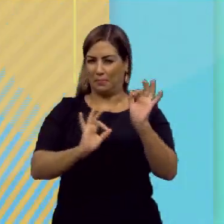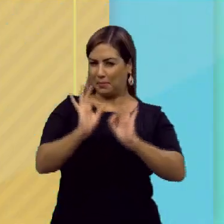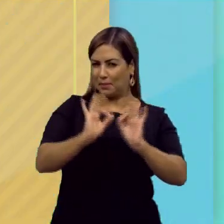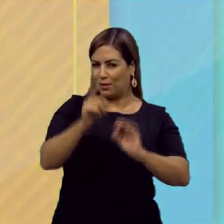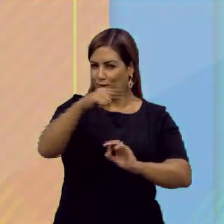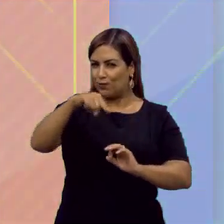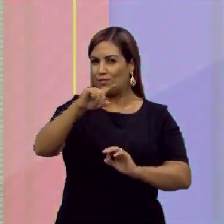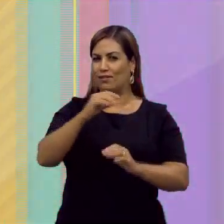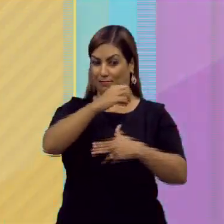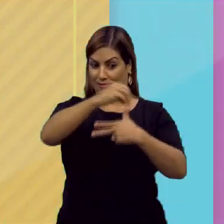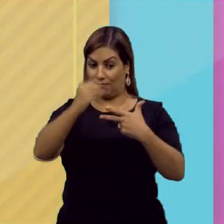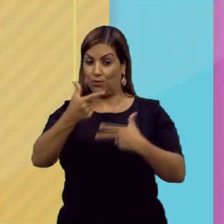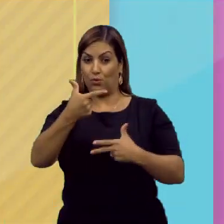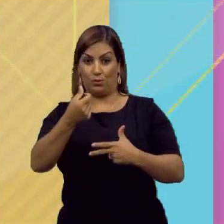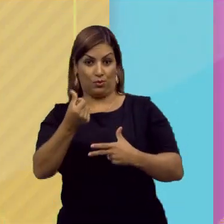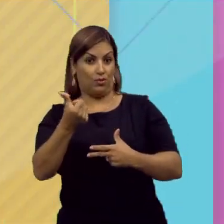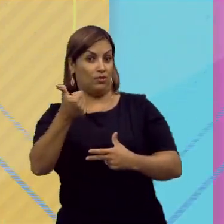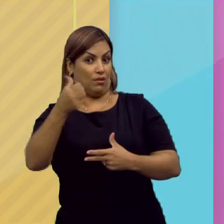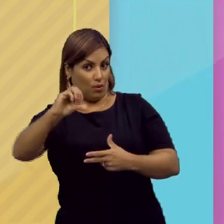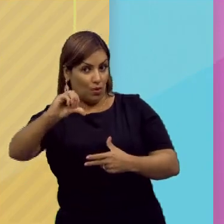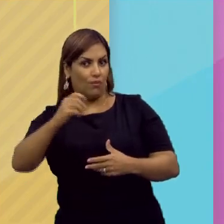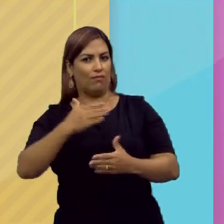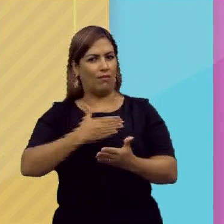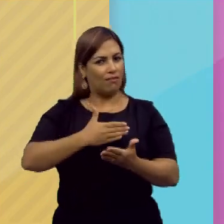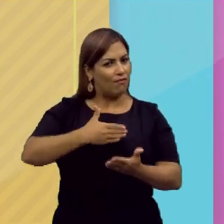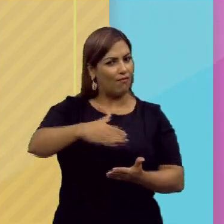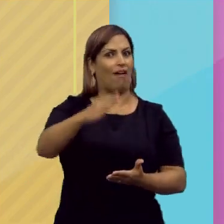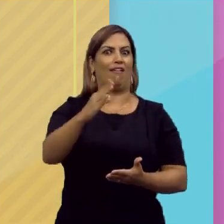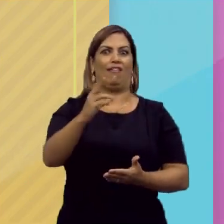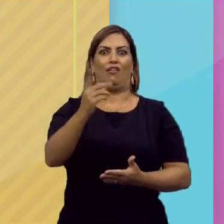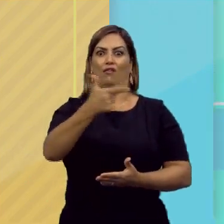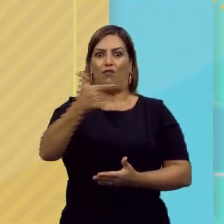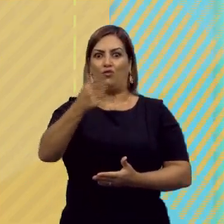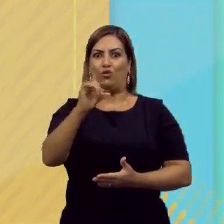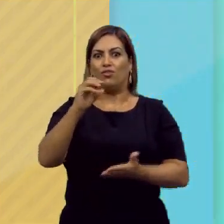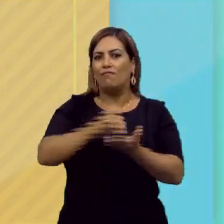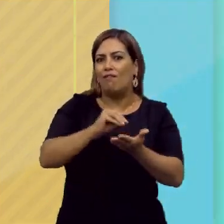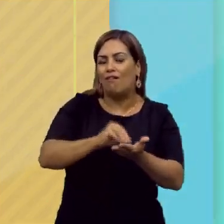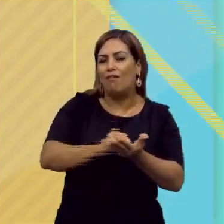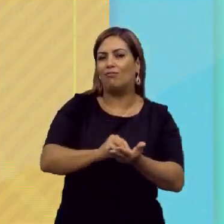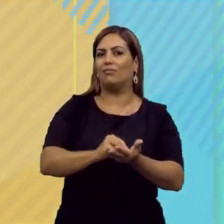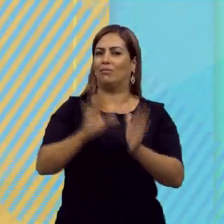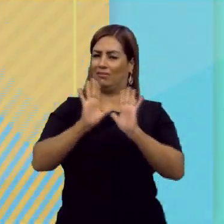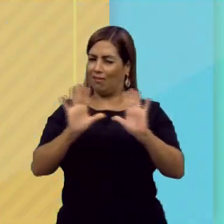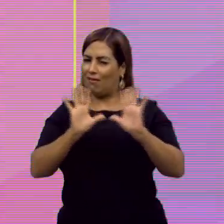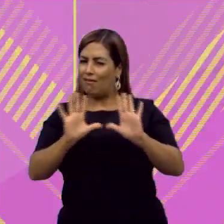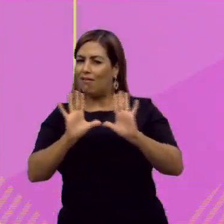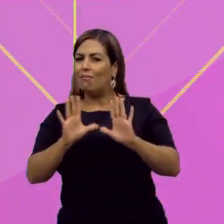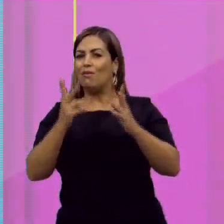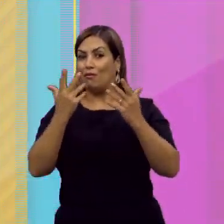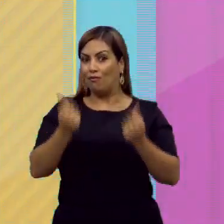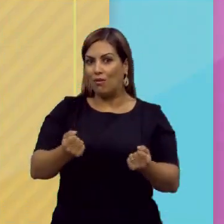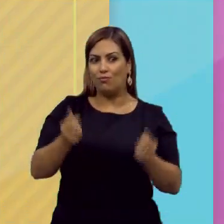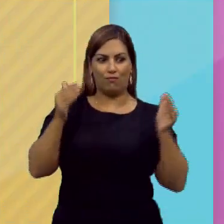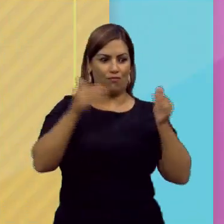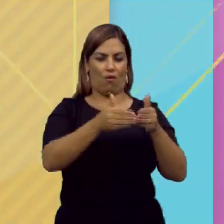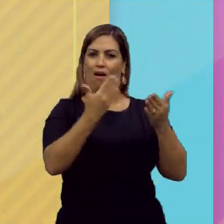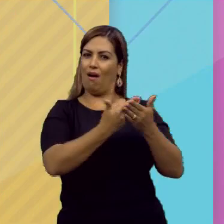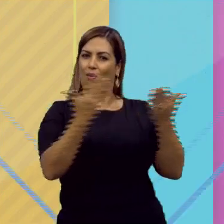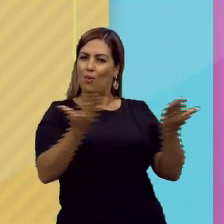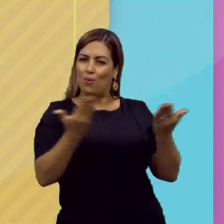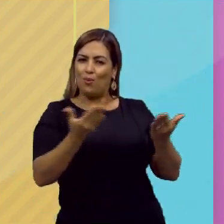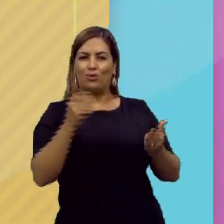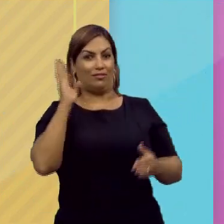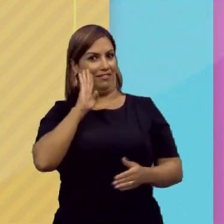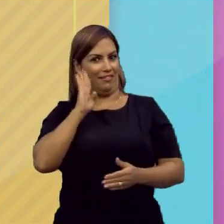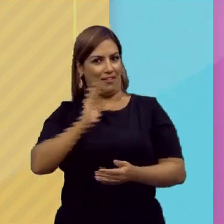vocês que vão fazer o Enem 2019, que acontecerá daqui 22 dias. É isso mesmo, mas calma, vamos focar na aula de hoje,